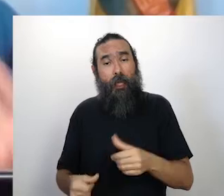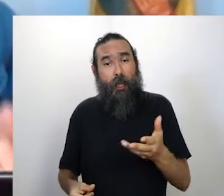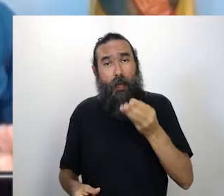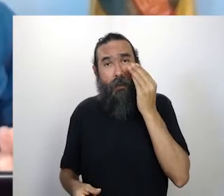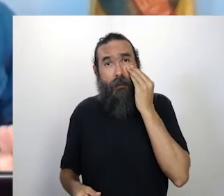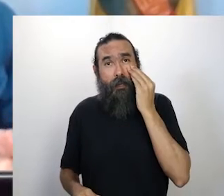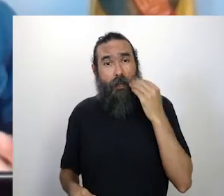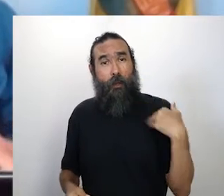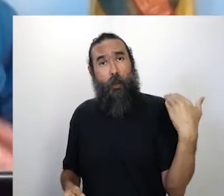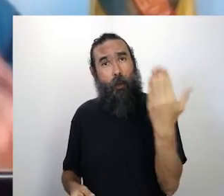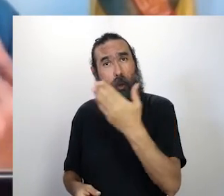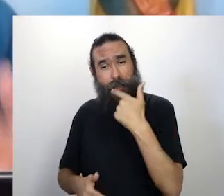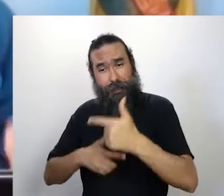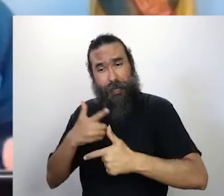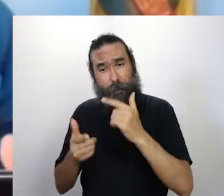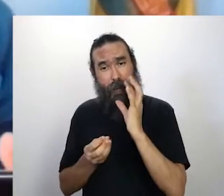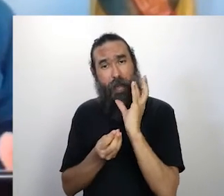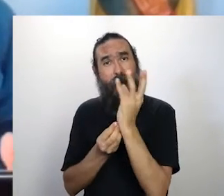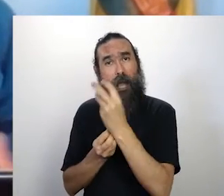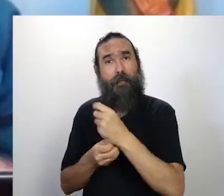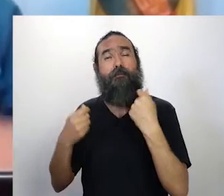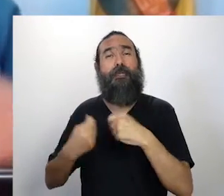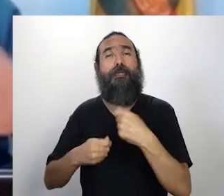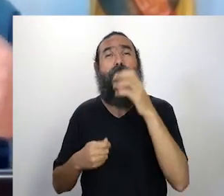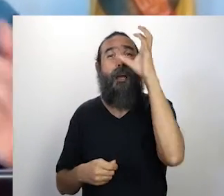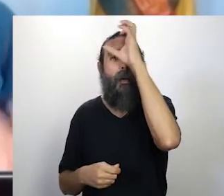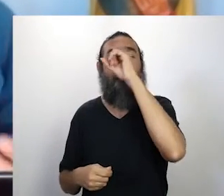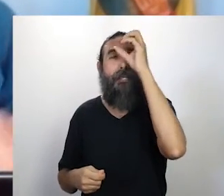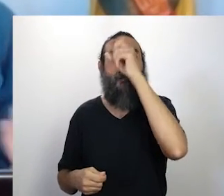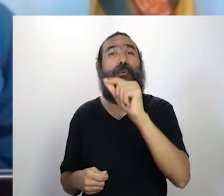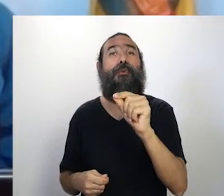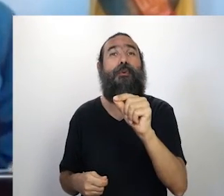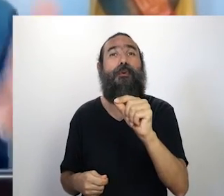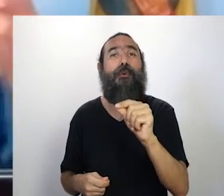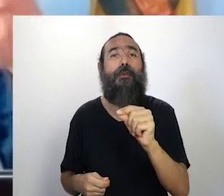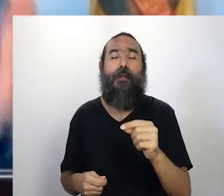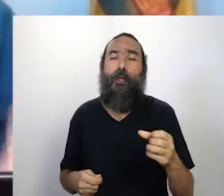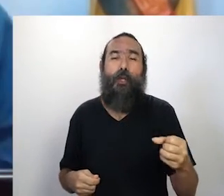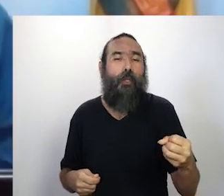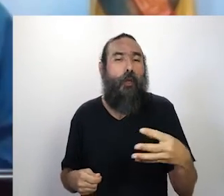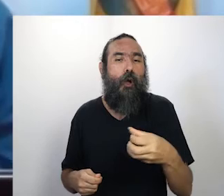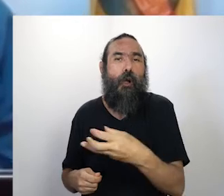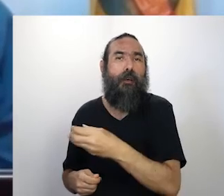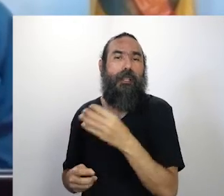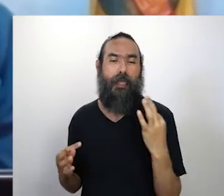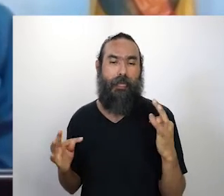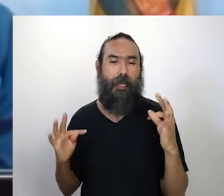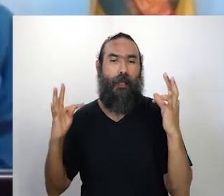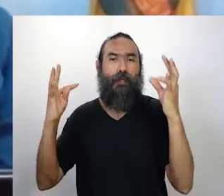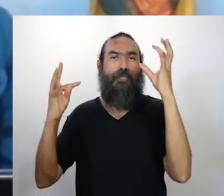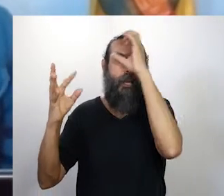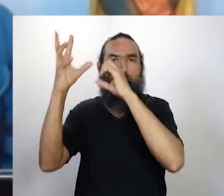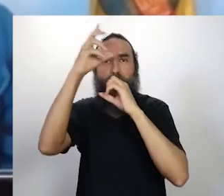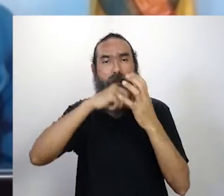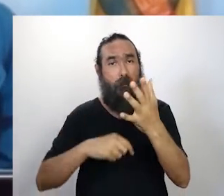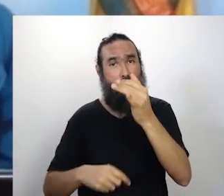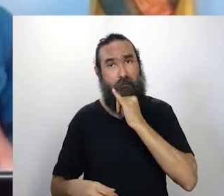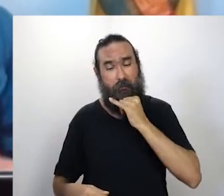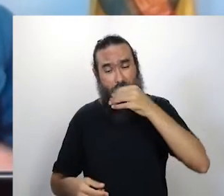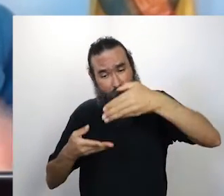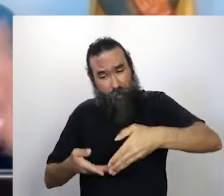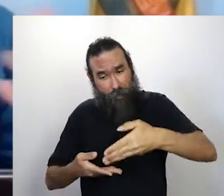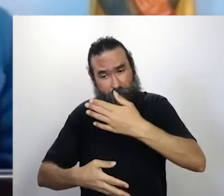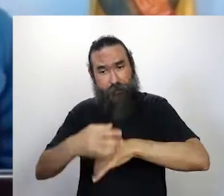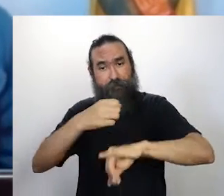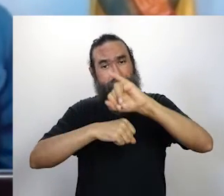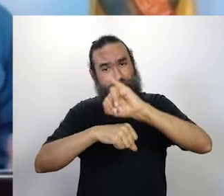espontaneamente forçado a aprender a manusear outras ferramentas como essa aqui. Ferramentas que o pessoal de negócio,